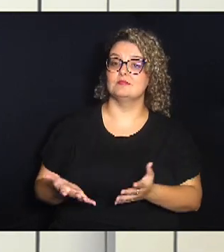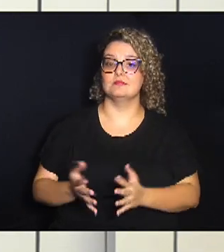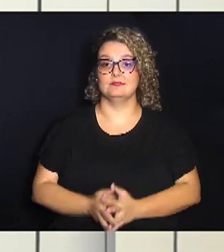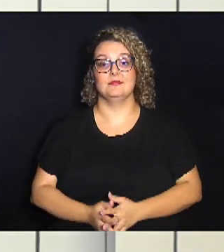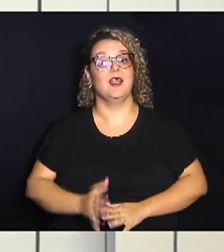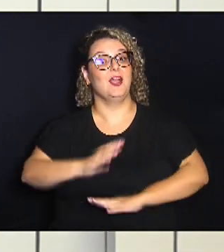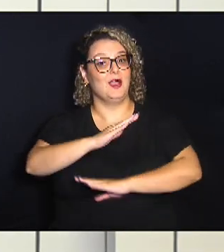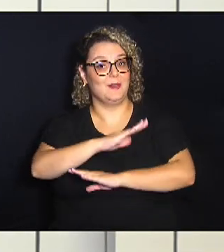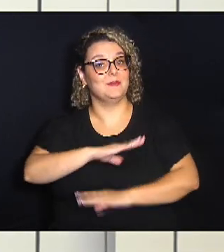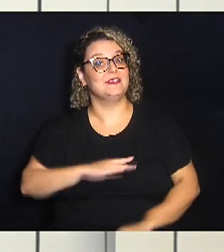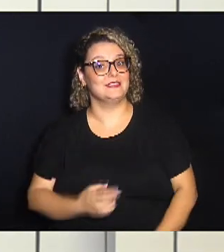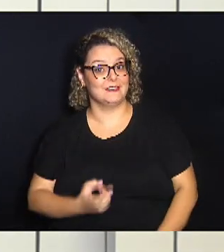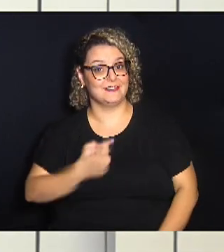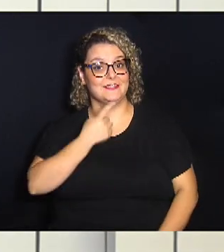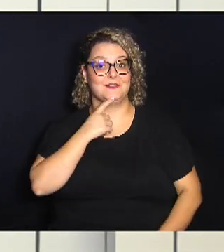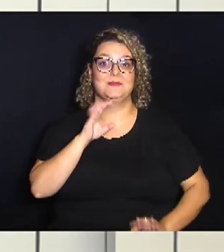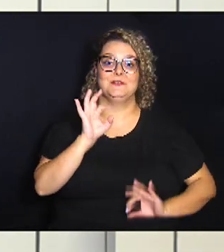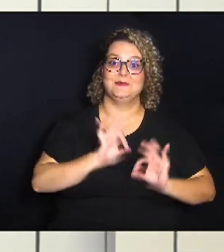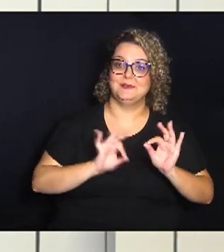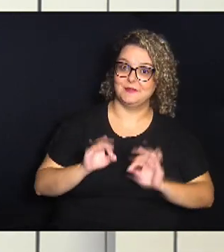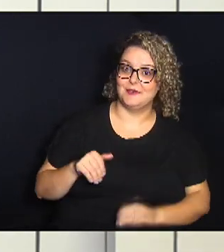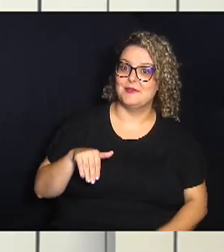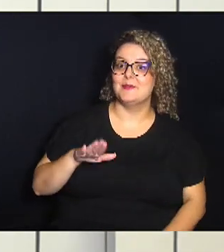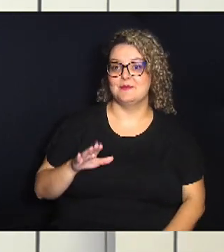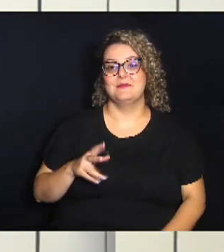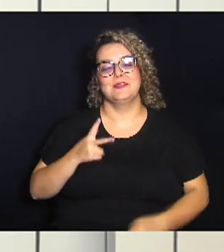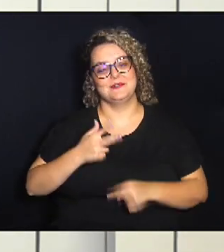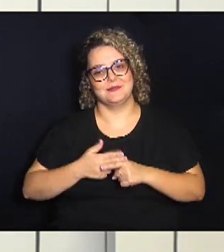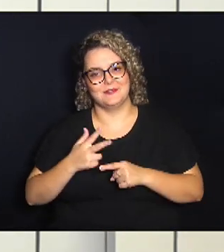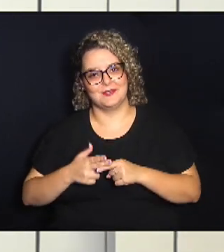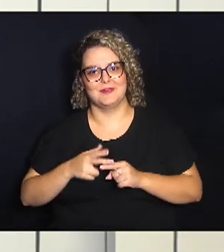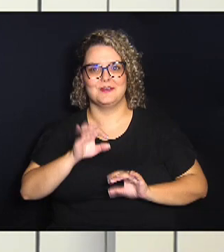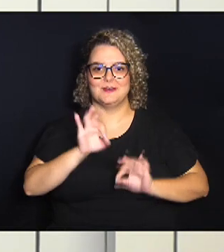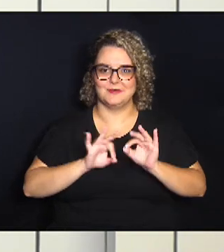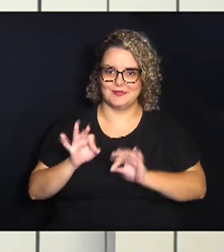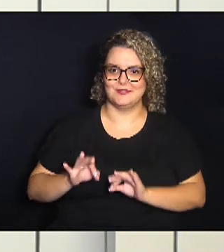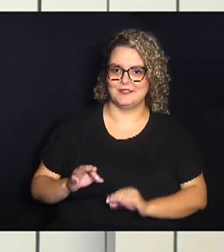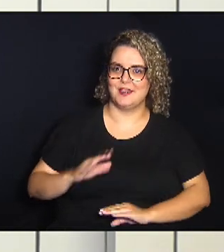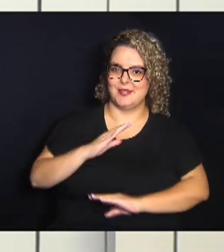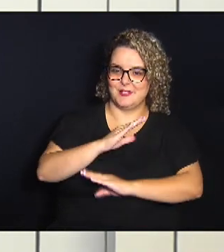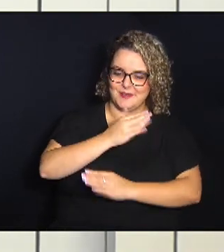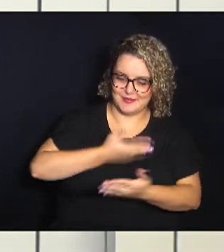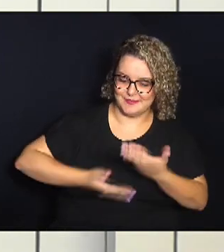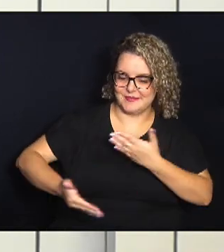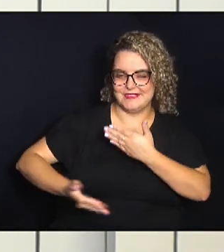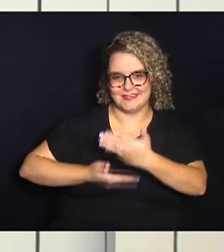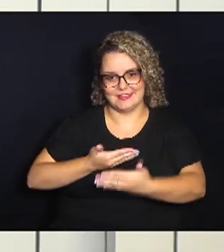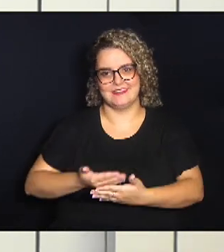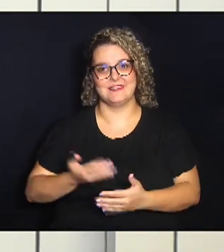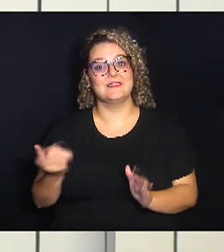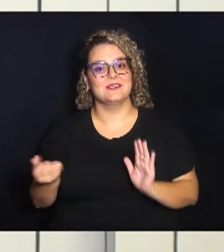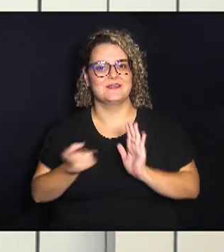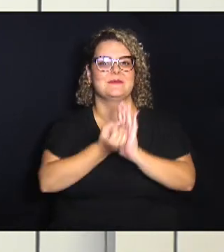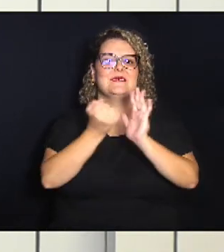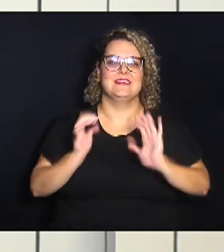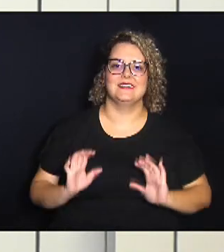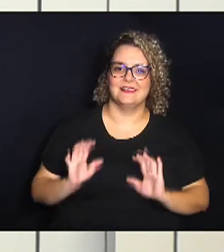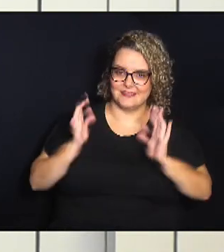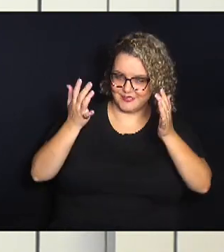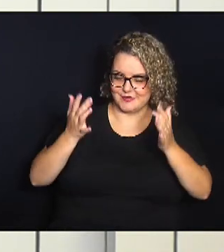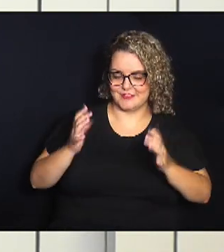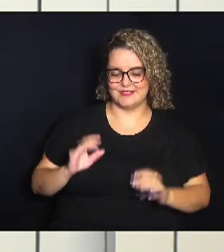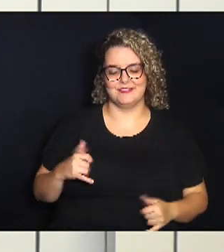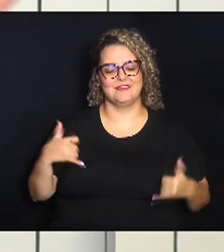a Câmara de Campinas organizou mais uma edição do projeto Câmara Integrada, que marca a comemoração de